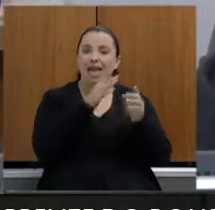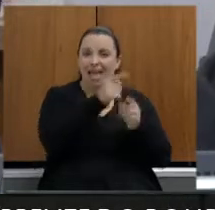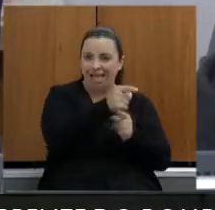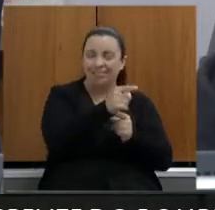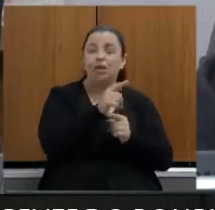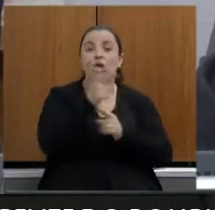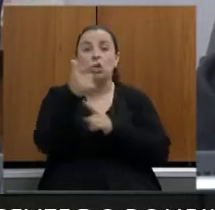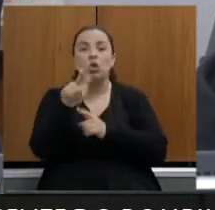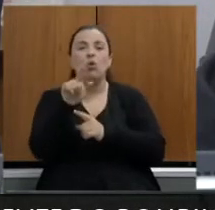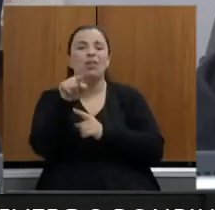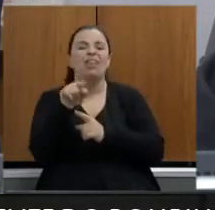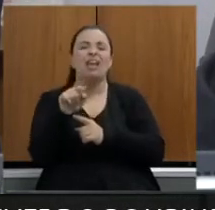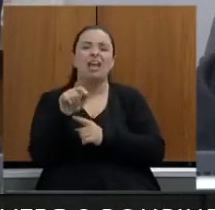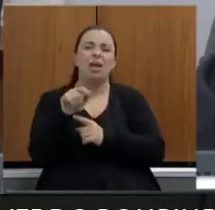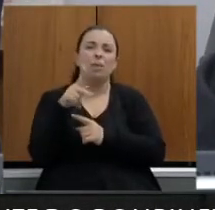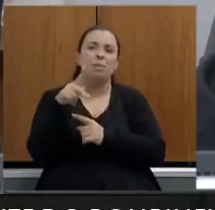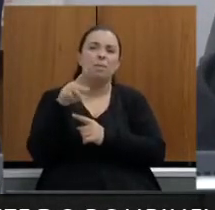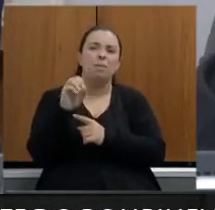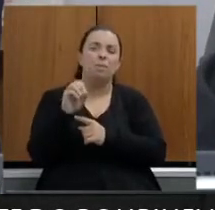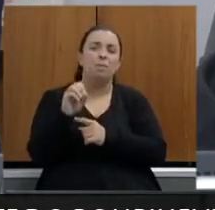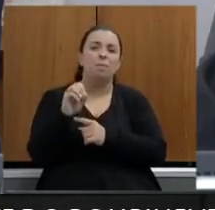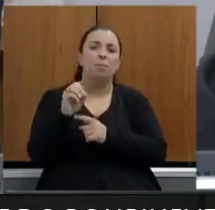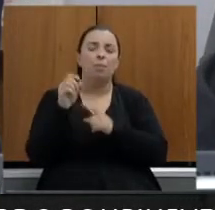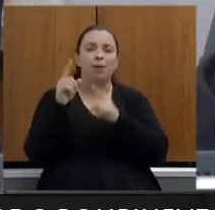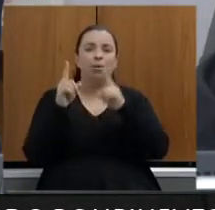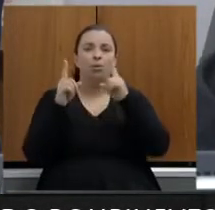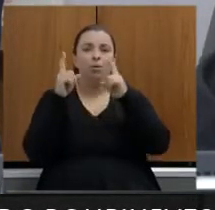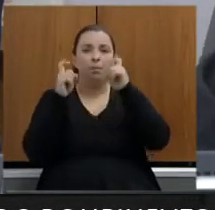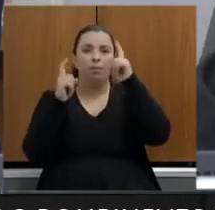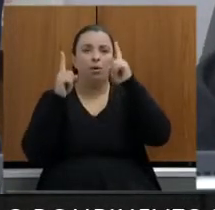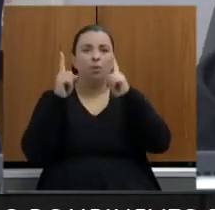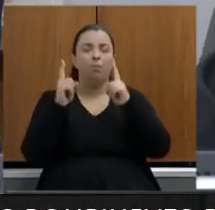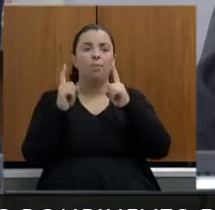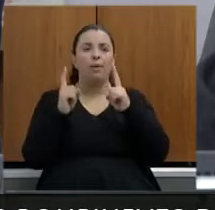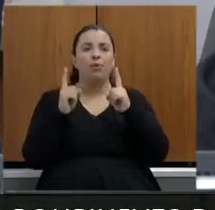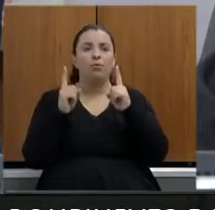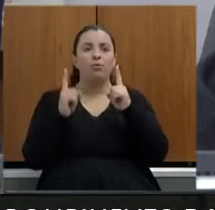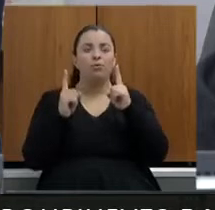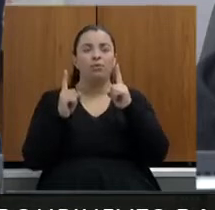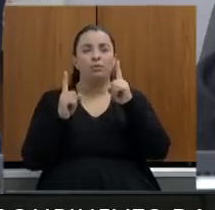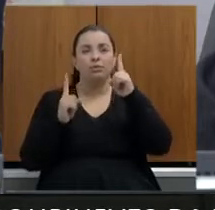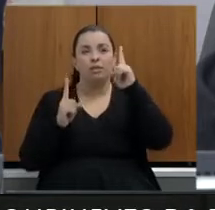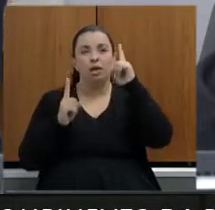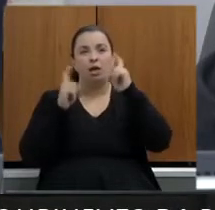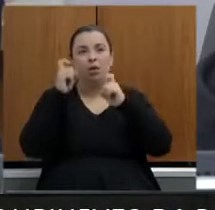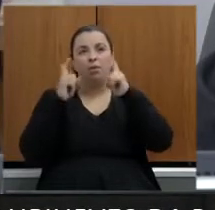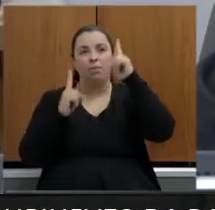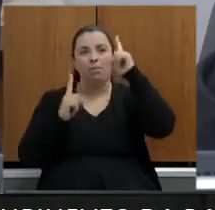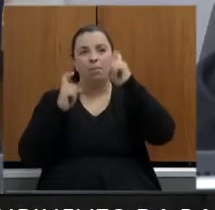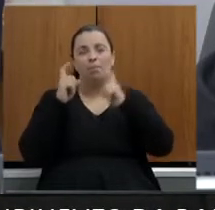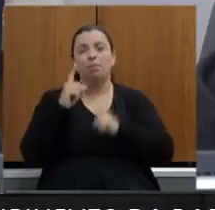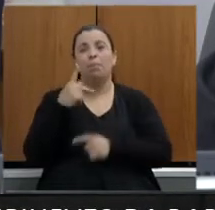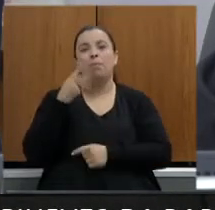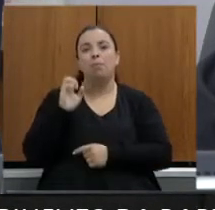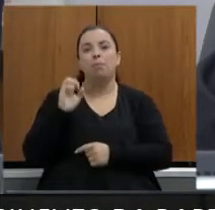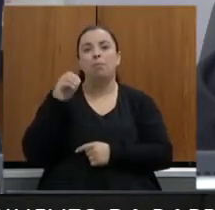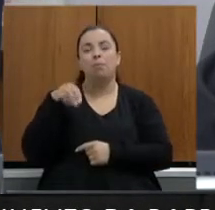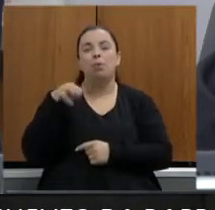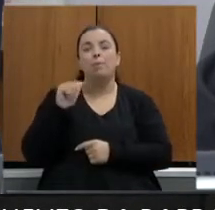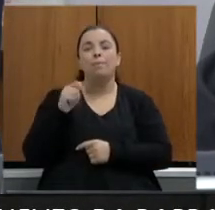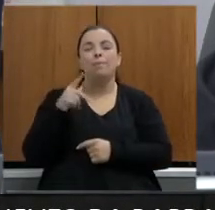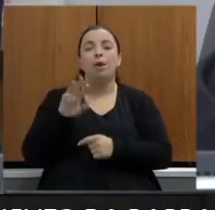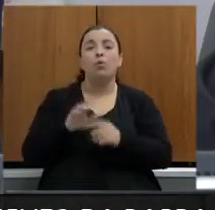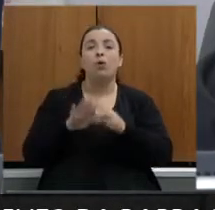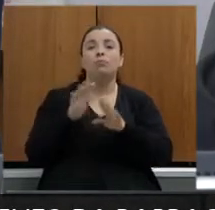Esmeraldas com relação ao senhor da Varginha e Esmeraldas nós já temos só um minutinho deputado charles santos